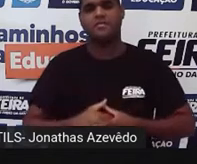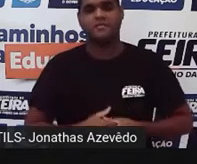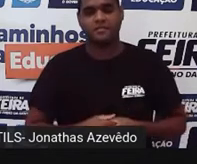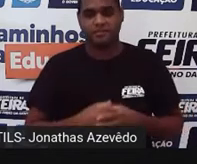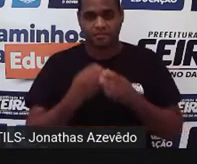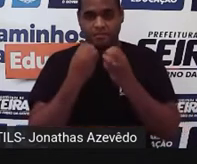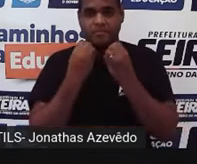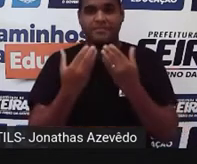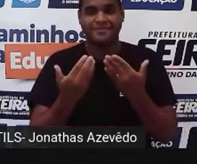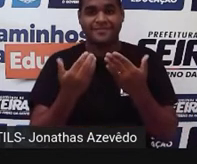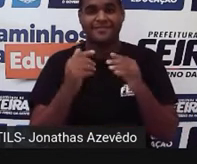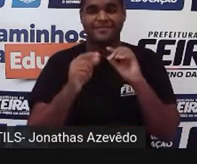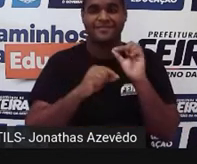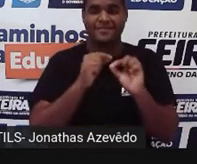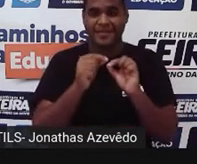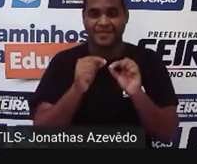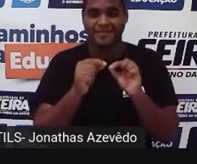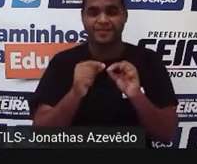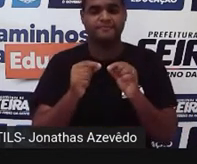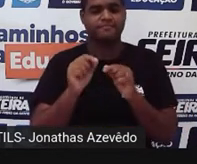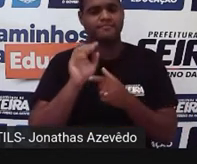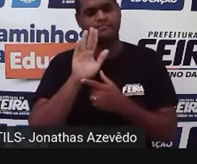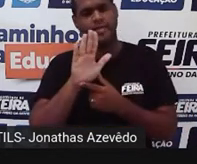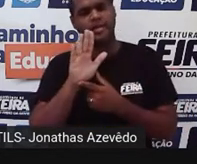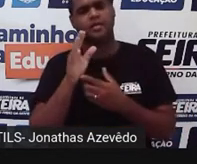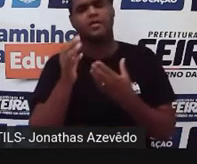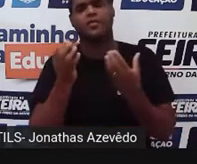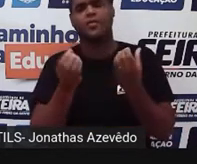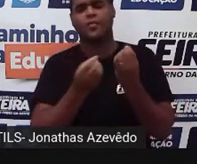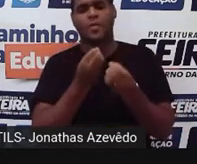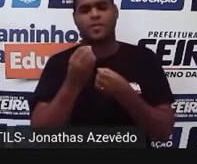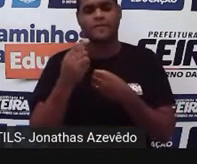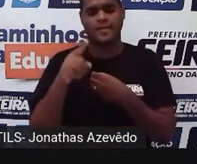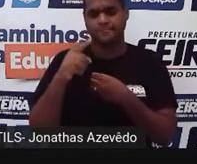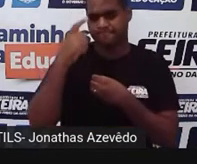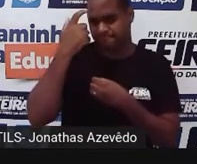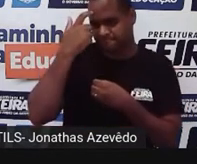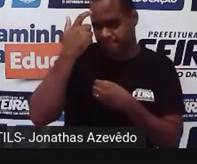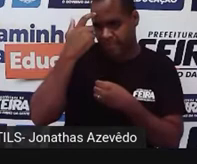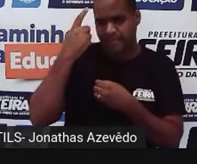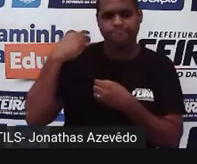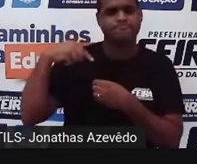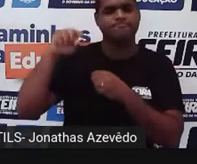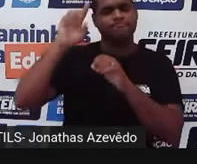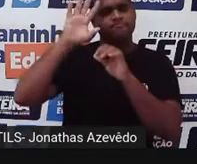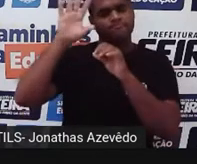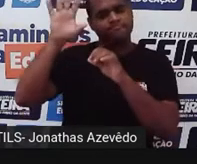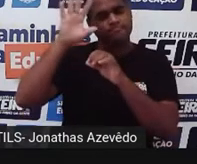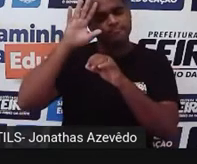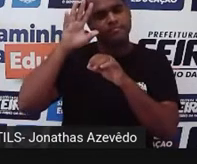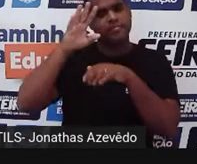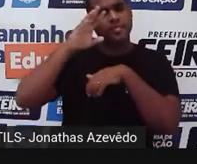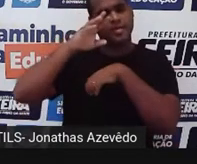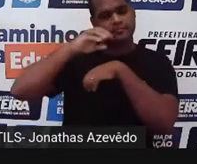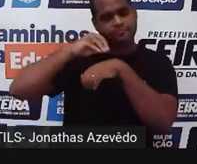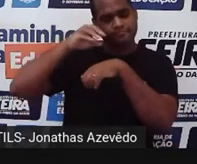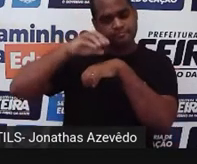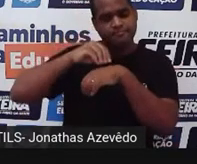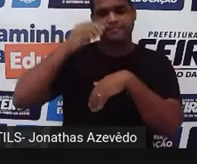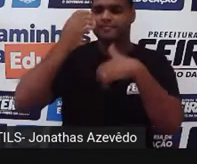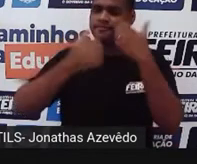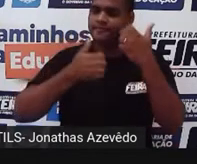Beleza? Mas vamos fazer aqui uns exercícios de memória, né? Para trazer à memória